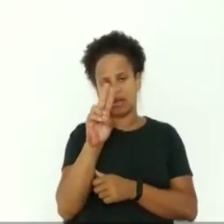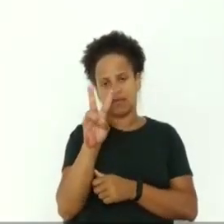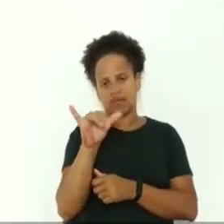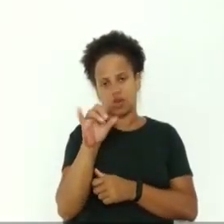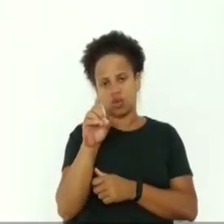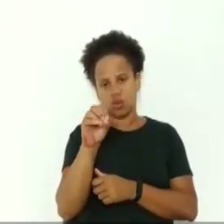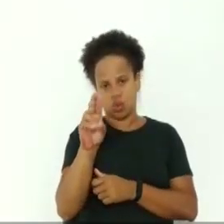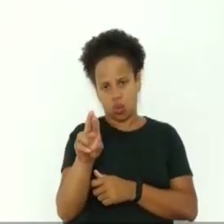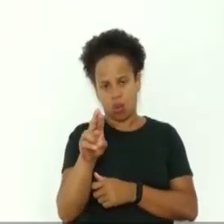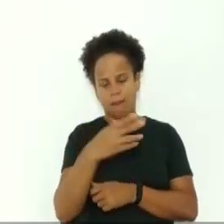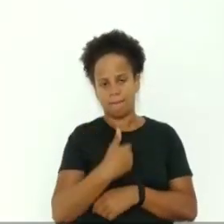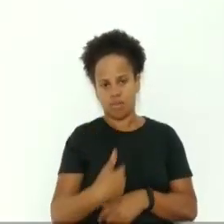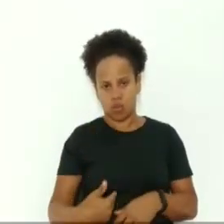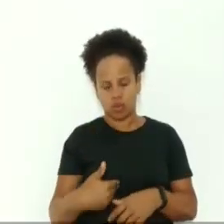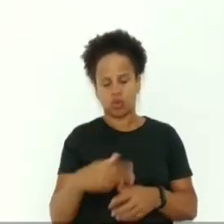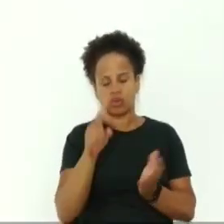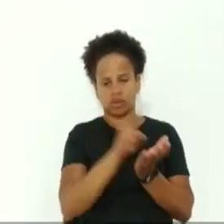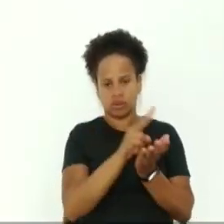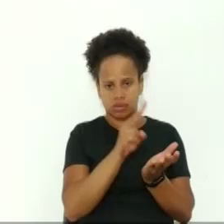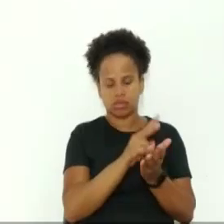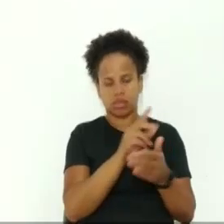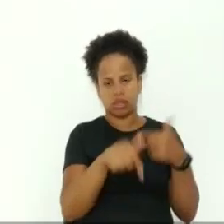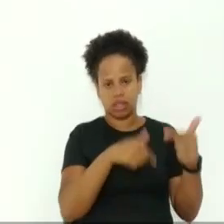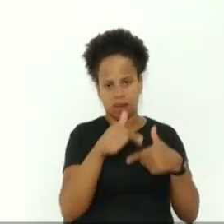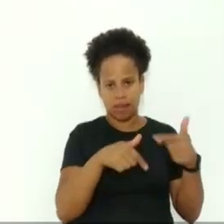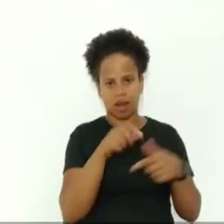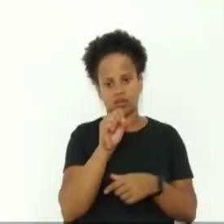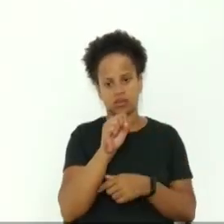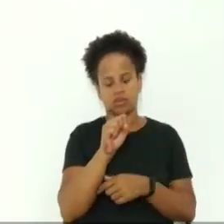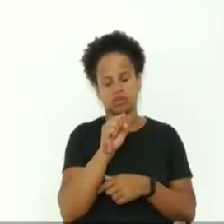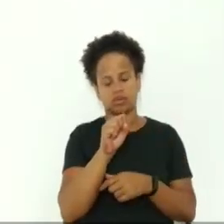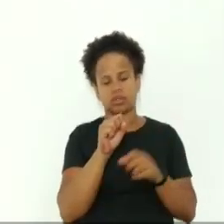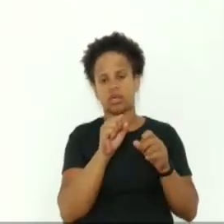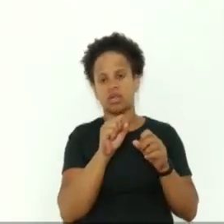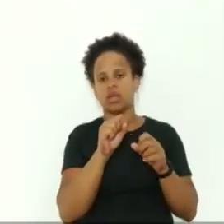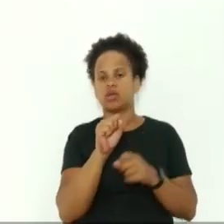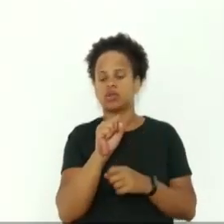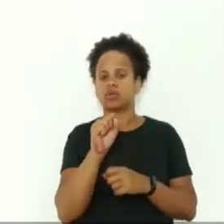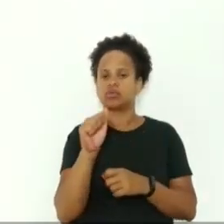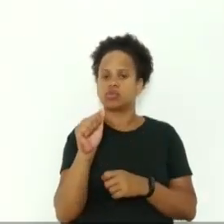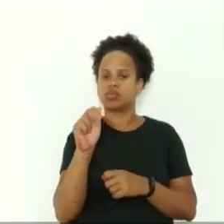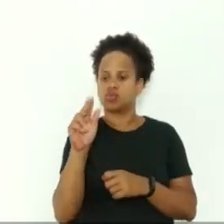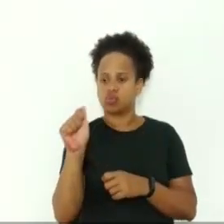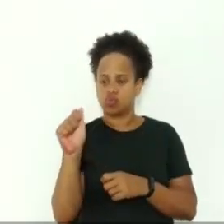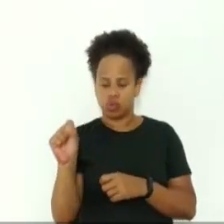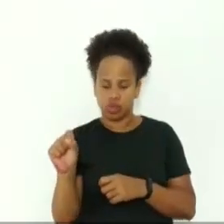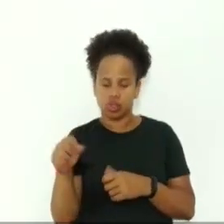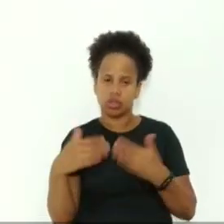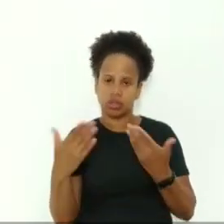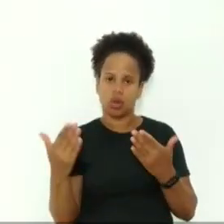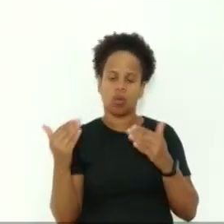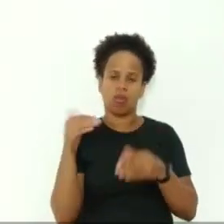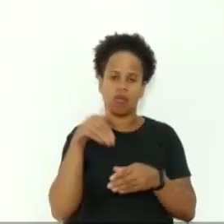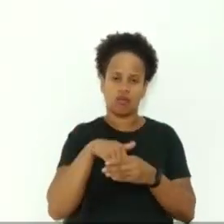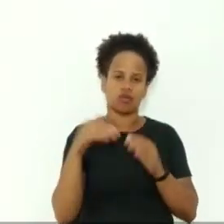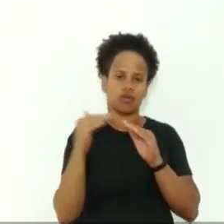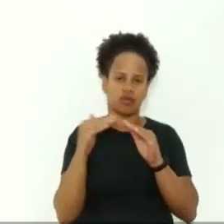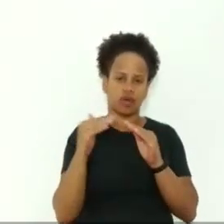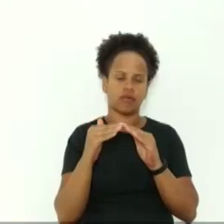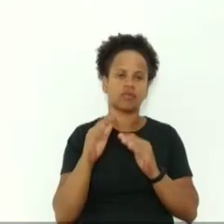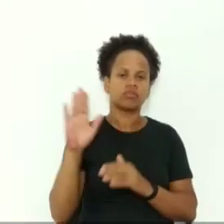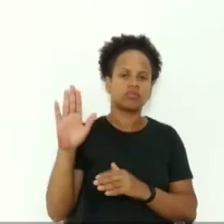da política da assistência social e do sistema único de assistência social. Então, evidentemente que o meu voto é favorável. Tem parte, vereador. Tem a parte.